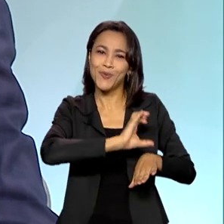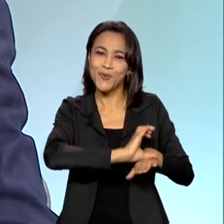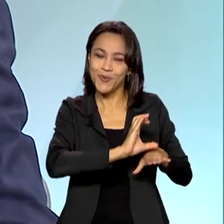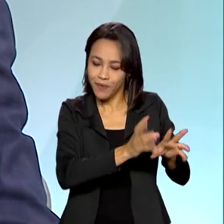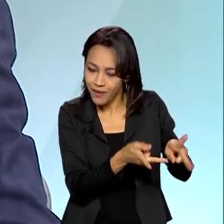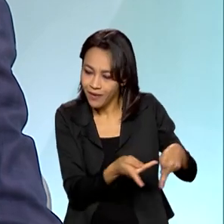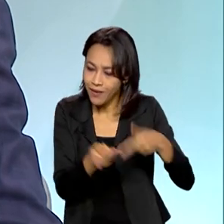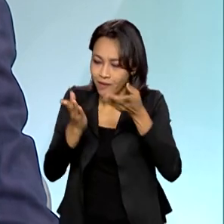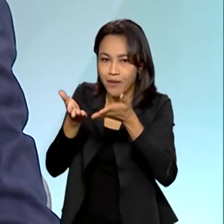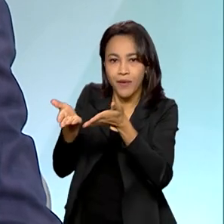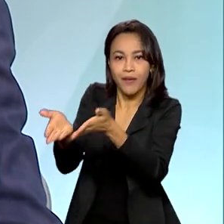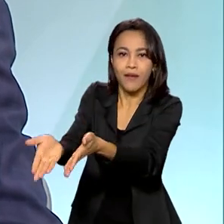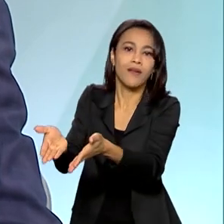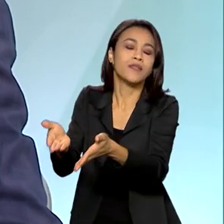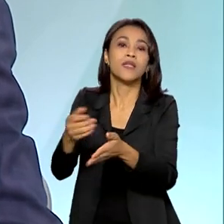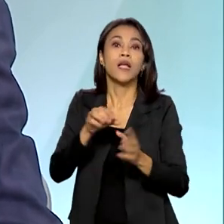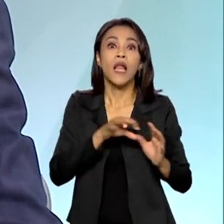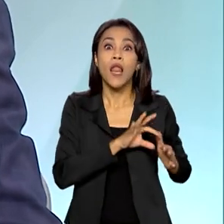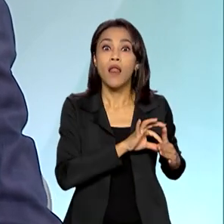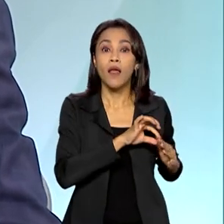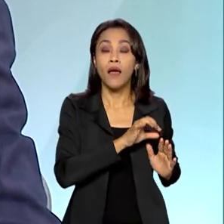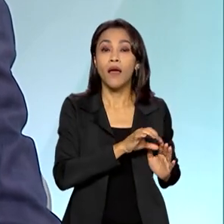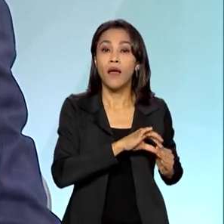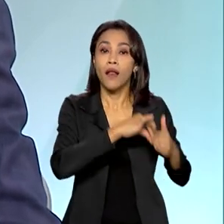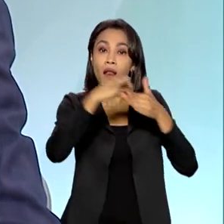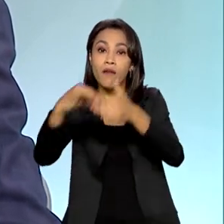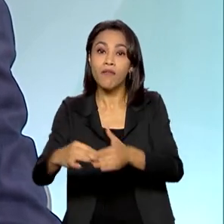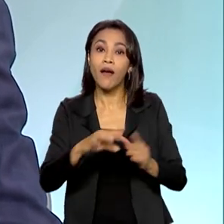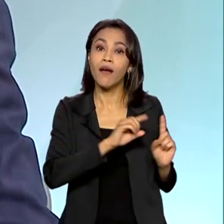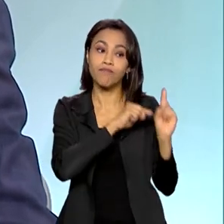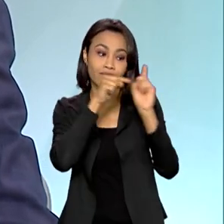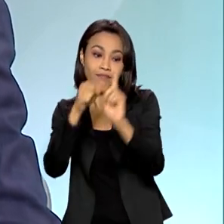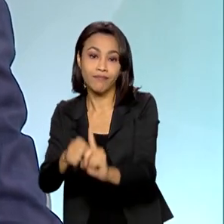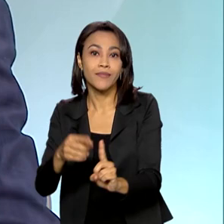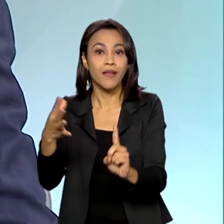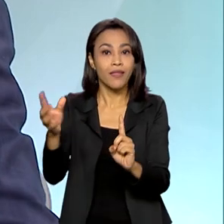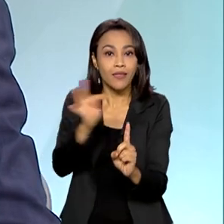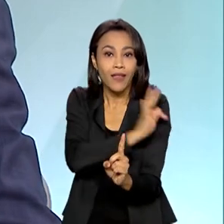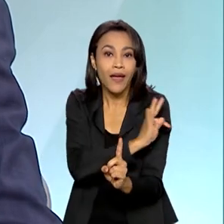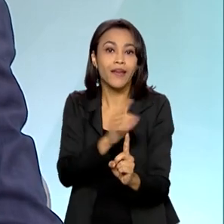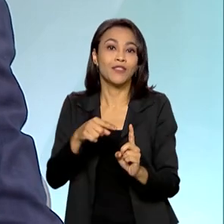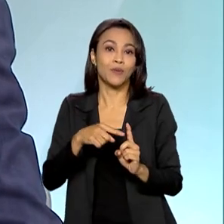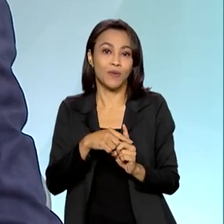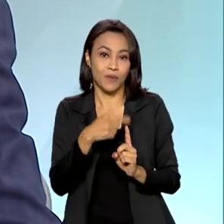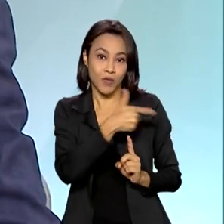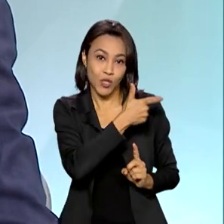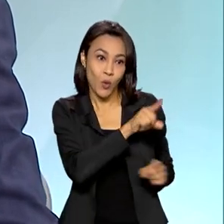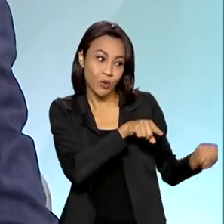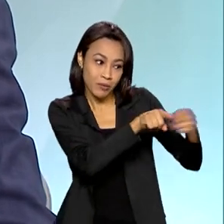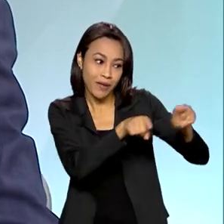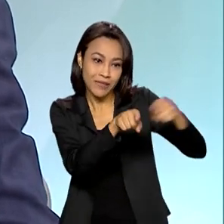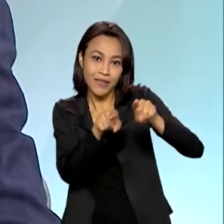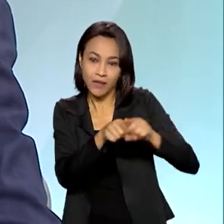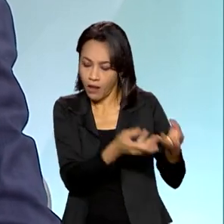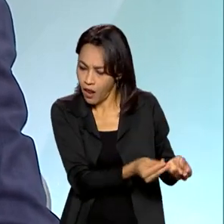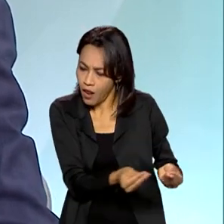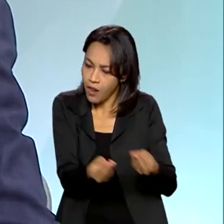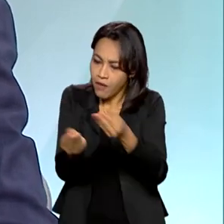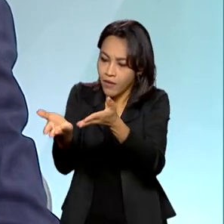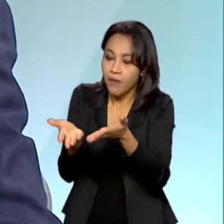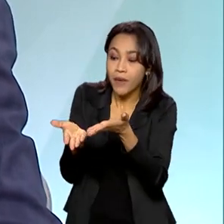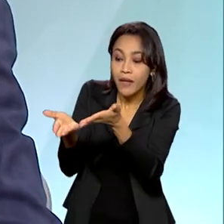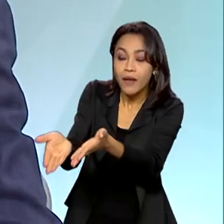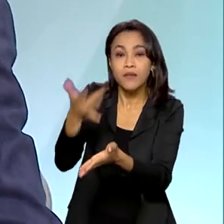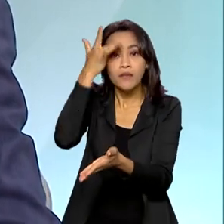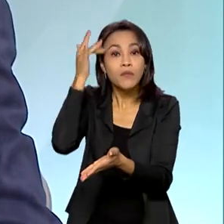também agrônomos do Banco do Brasil, da Embrapa e do Senar, para que a gente possa também levar para esse homem do